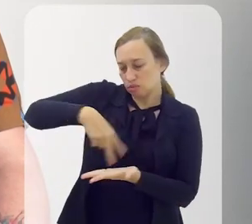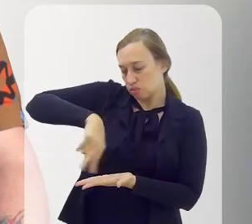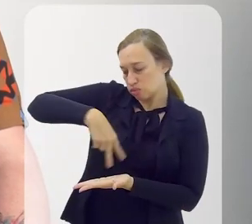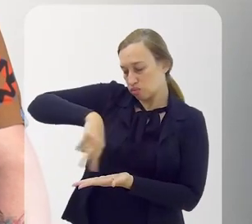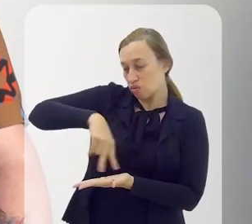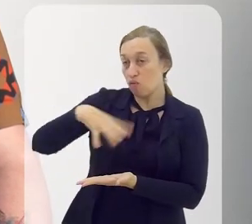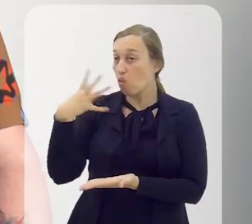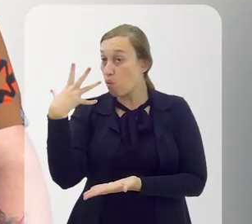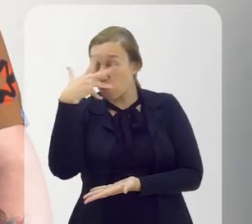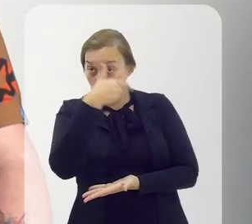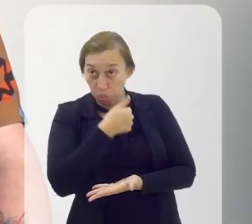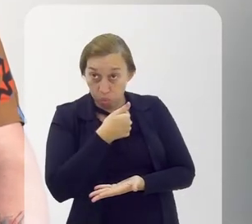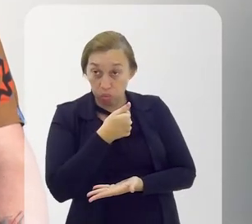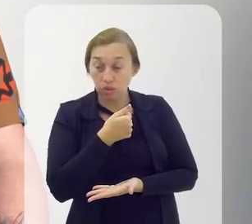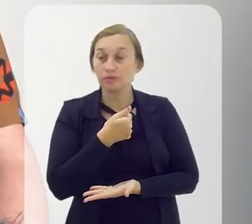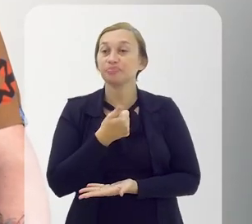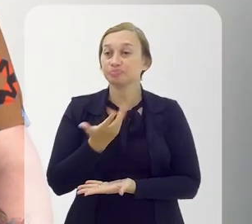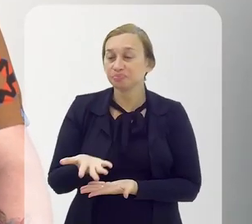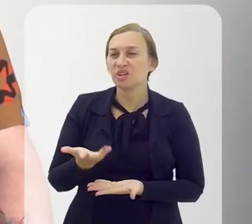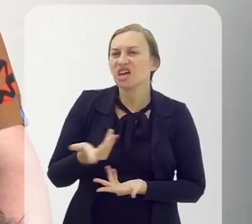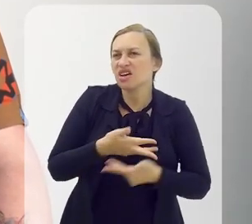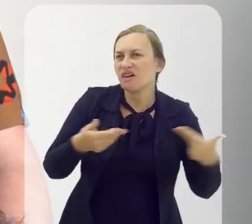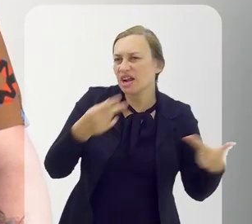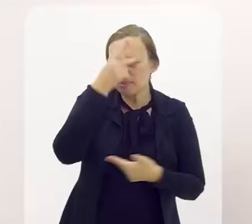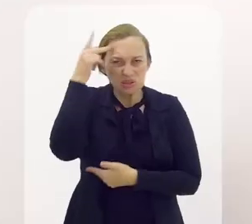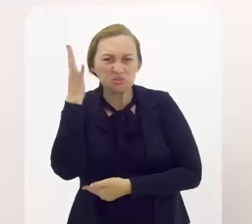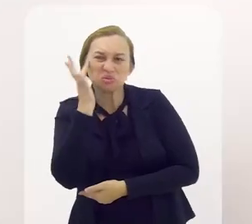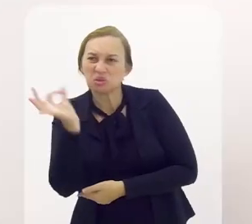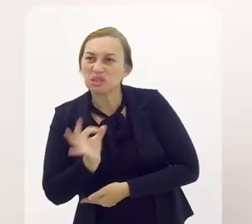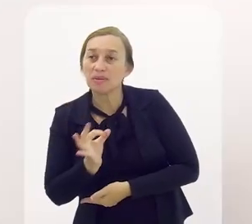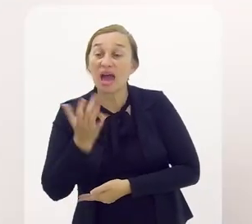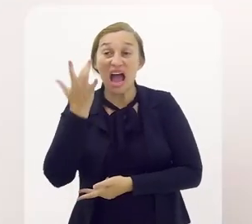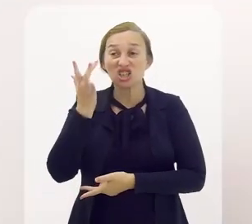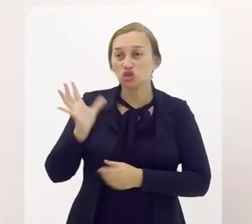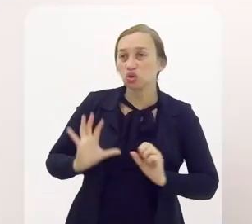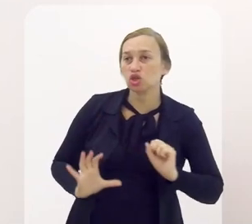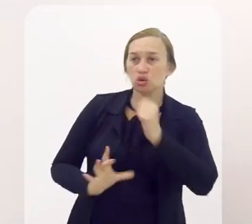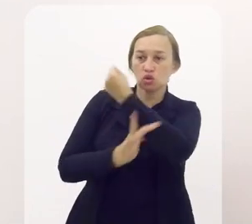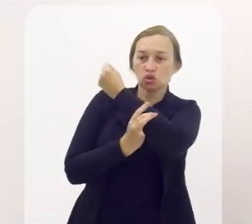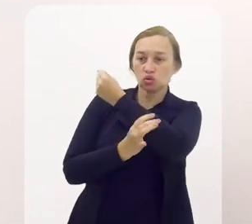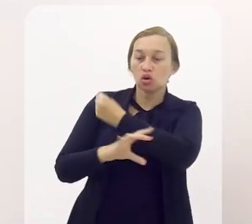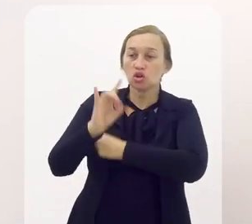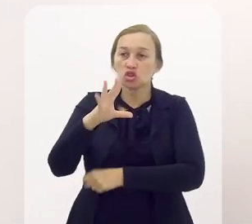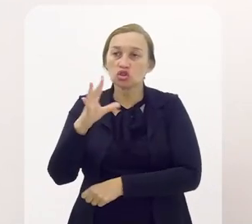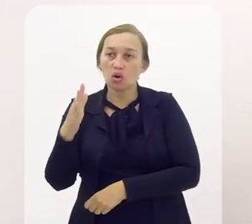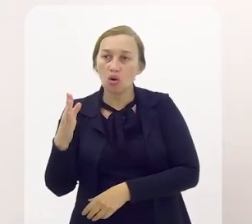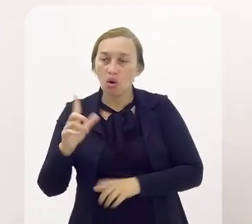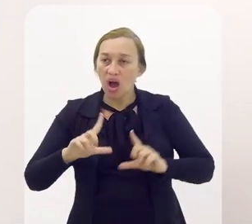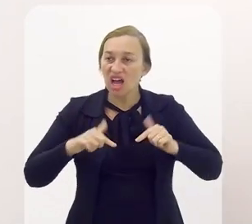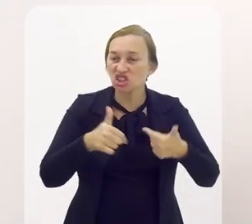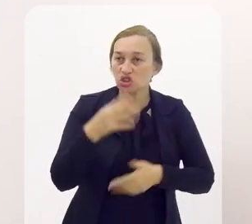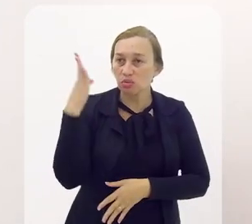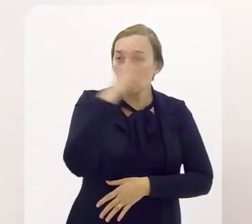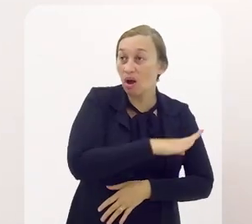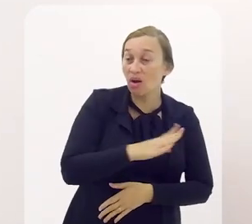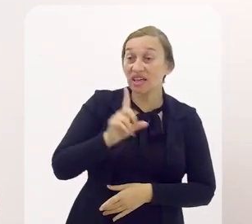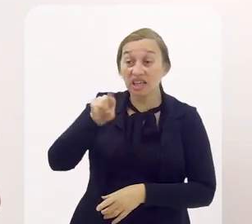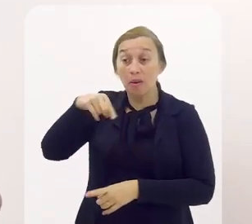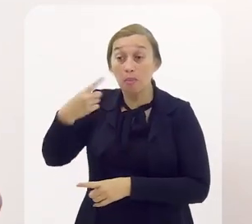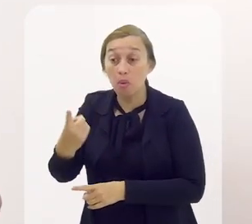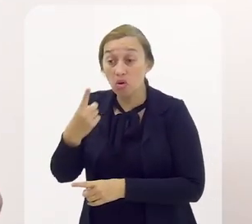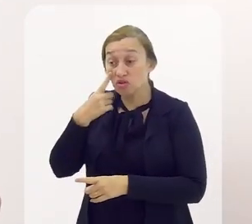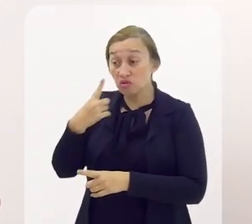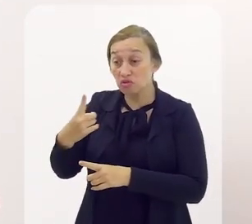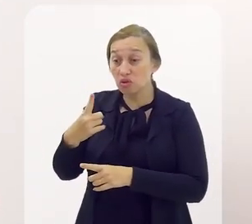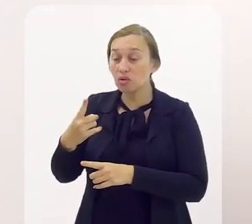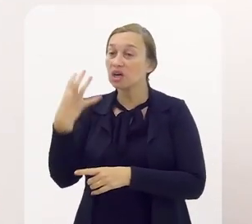acertaram ali. Ficou algo lindo, lindo, lindo. E muita gente que não sabia, achava que Exu era só para fazer mal, aí descobriu no